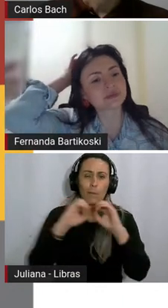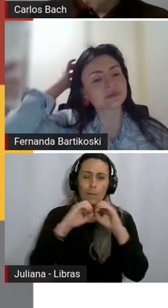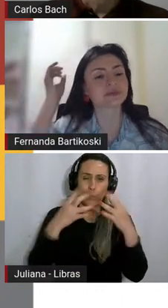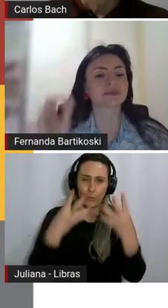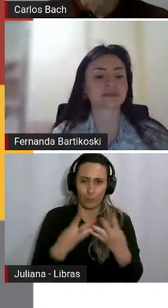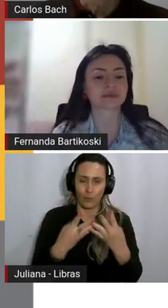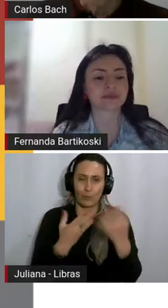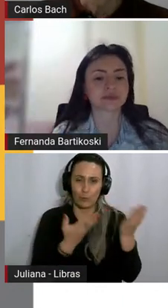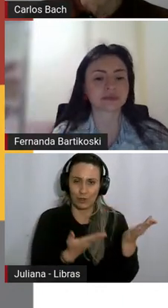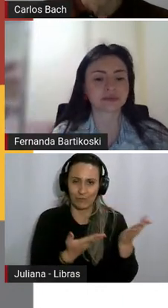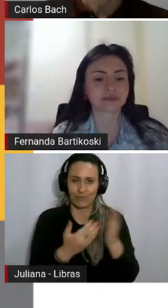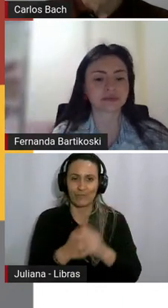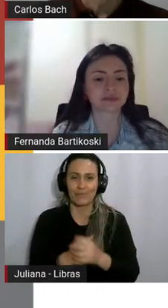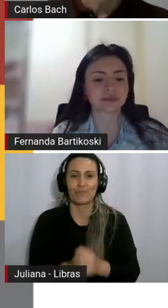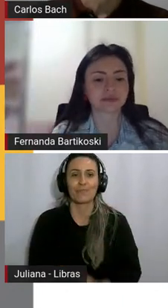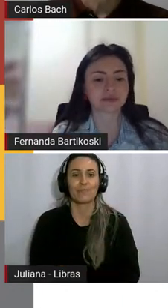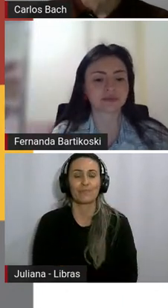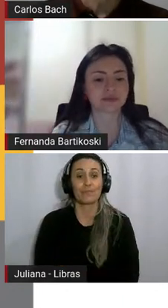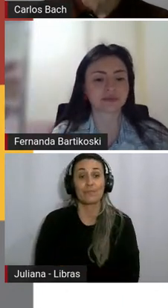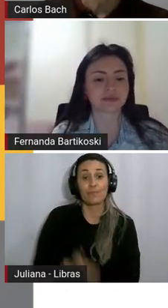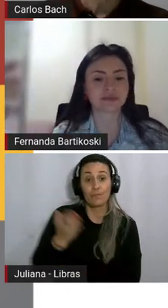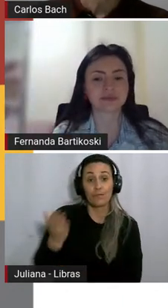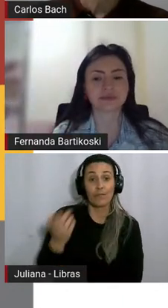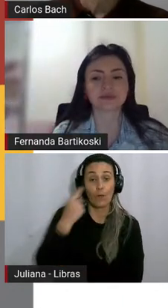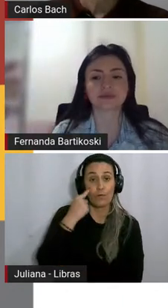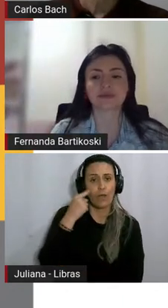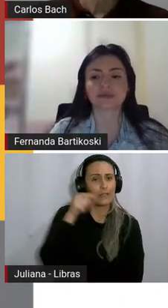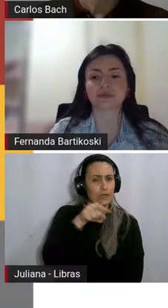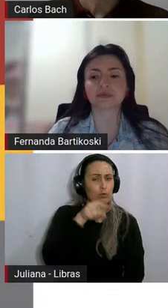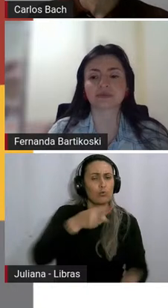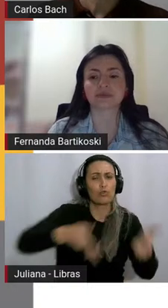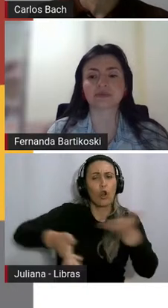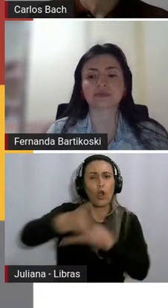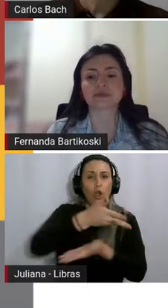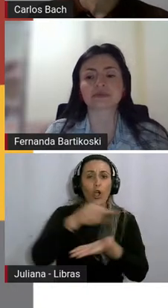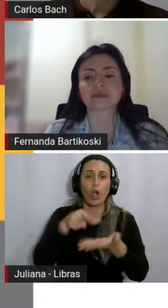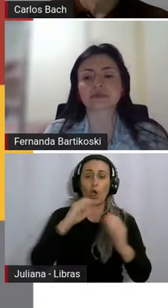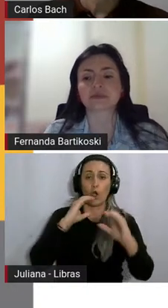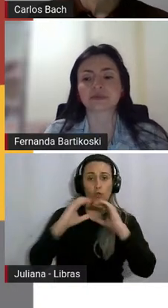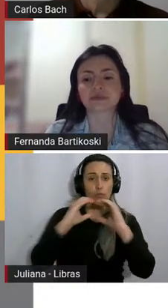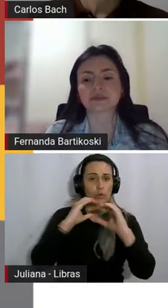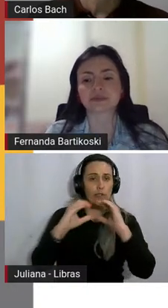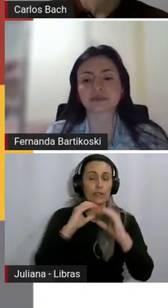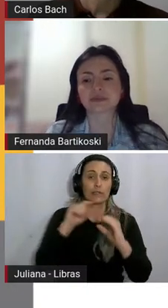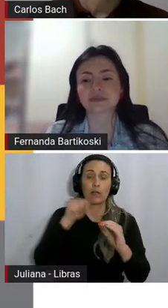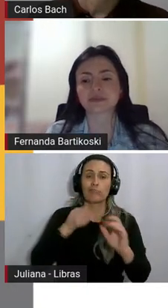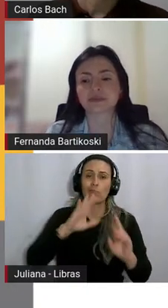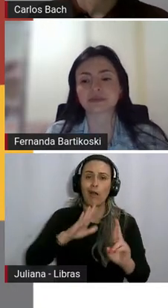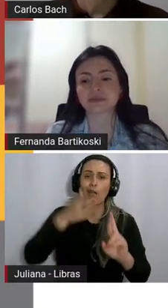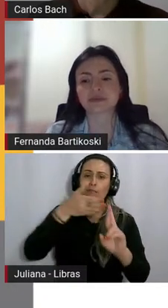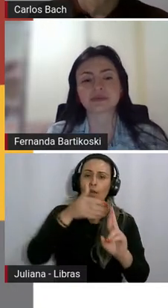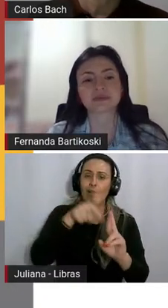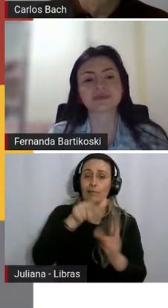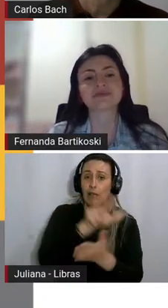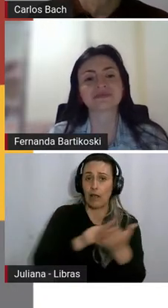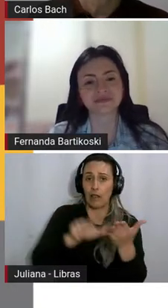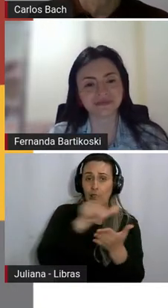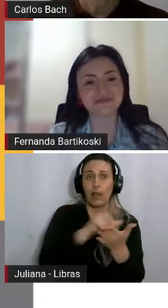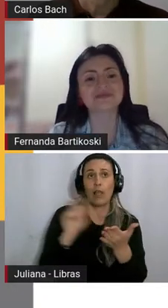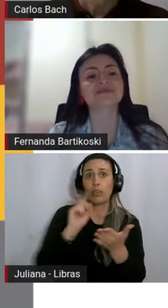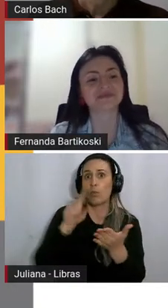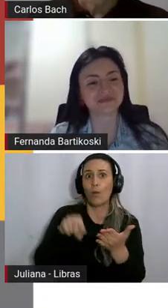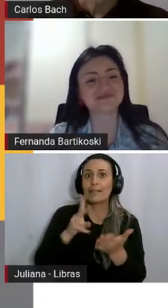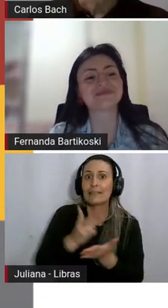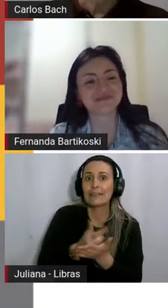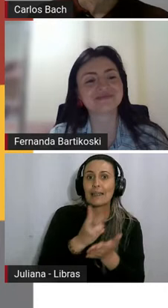Então, no circuito da comunicação, o texto literário não se refere diretamente ao contexto. Olha aí, o nós estávamos falando até agora,